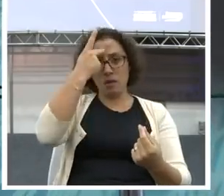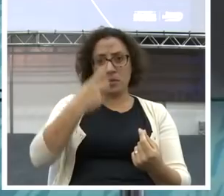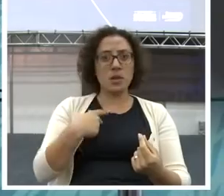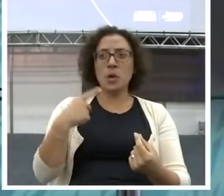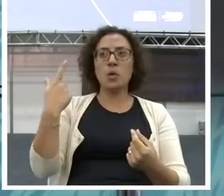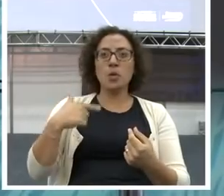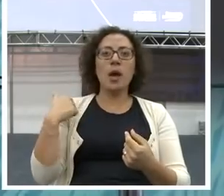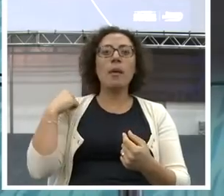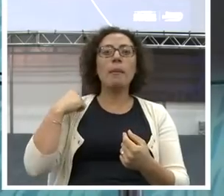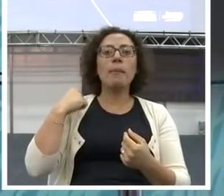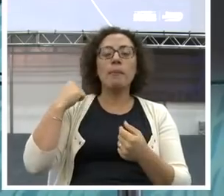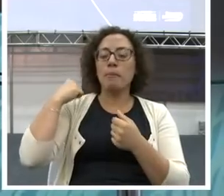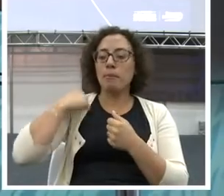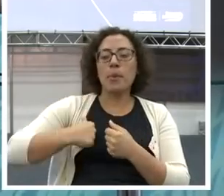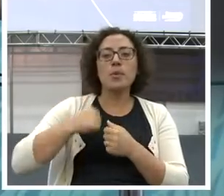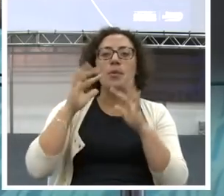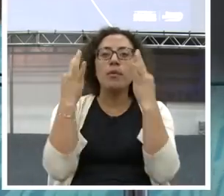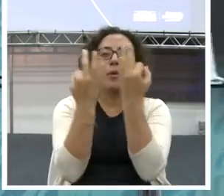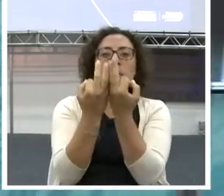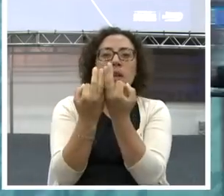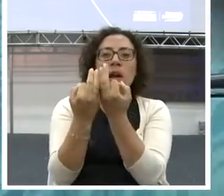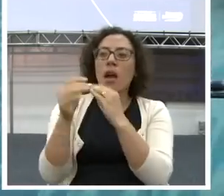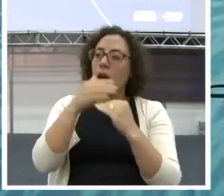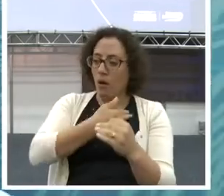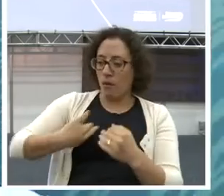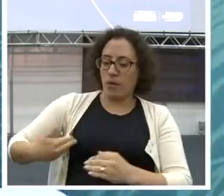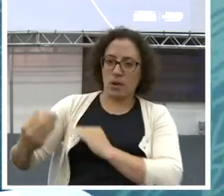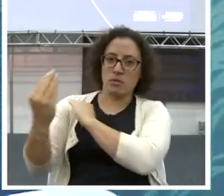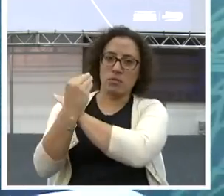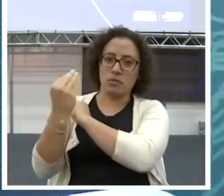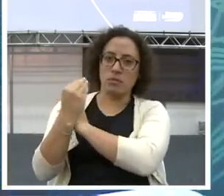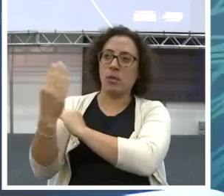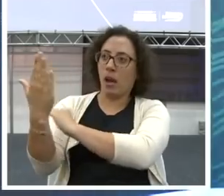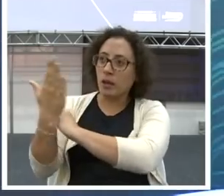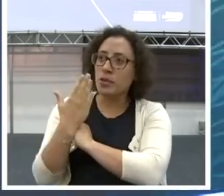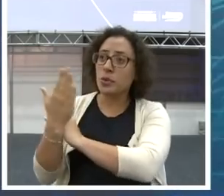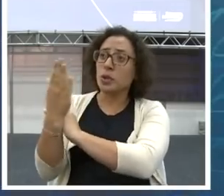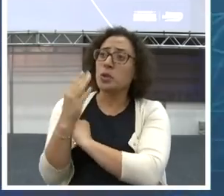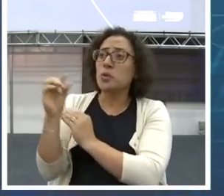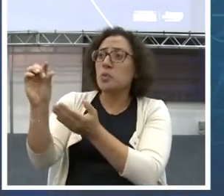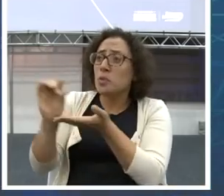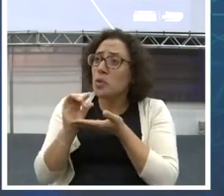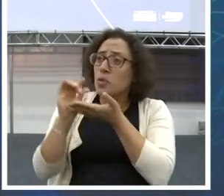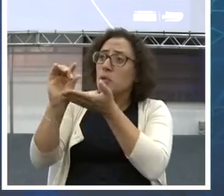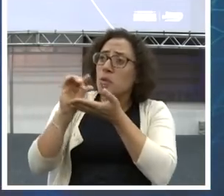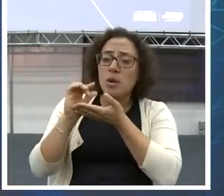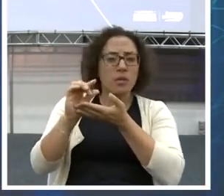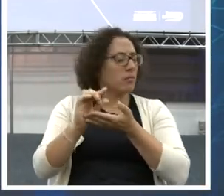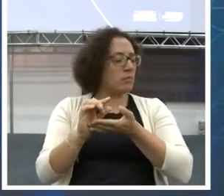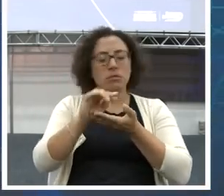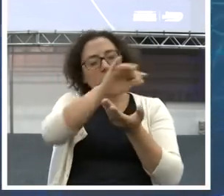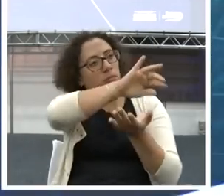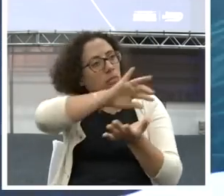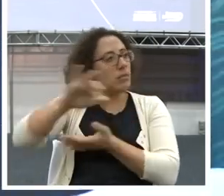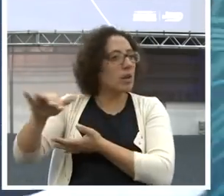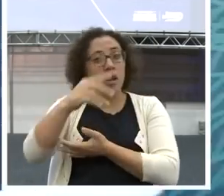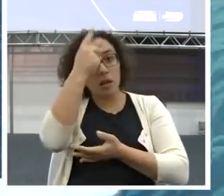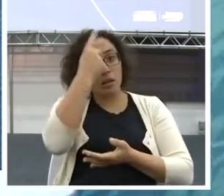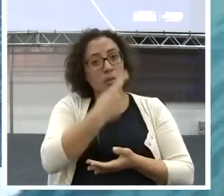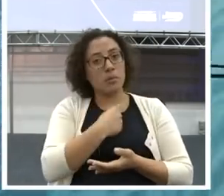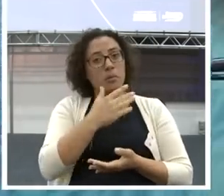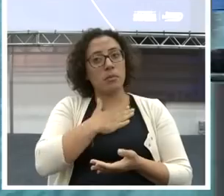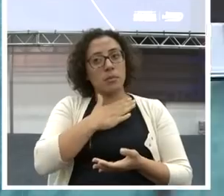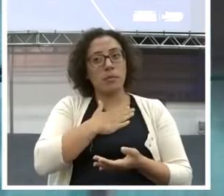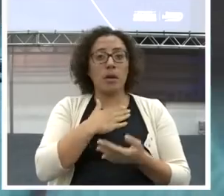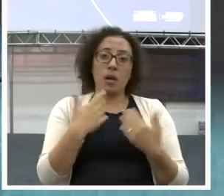começa a olhar para dentro do seu negócio. E você começa a prosperar. Agora, se você vai começar